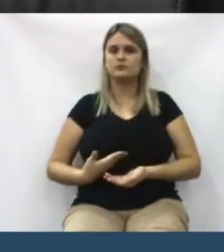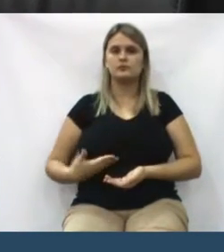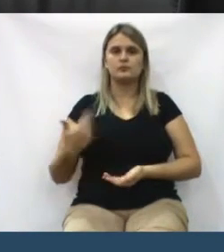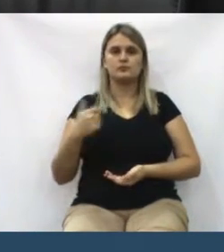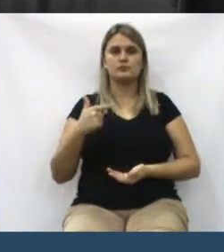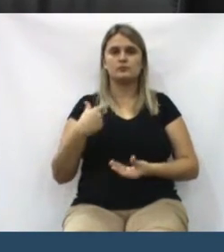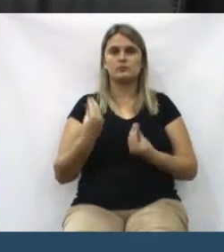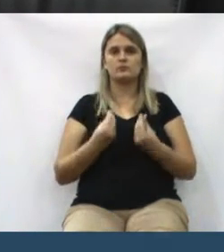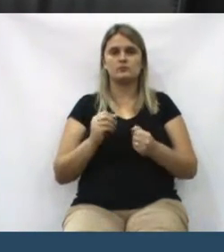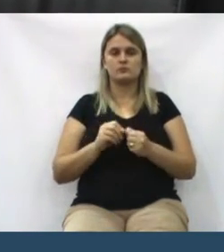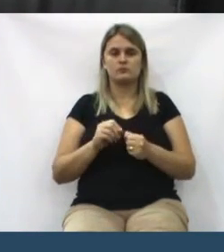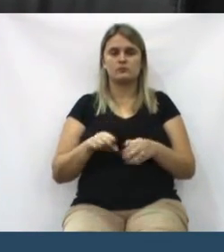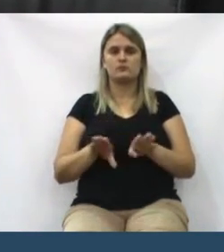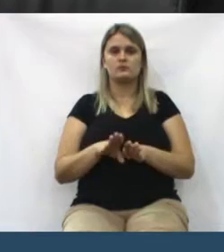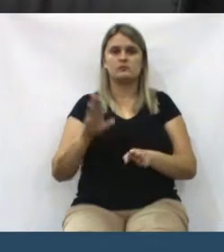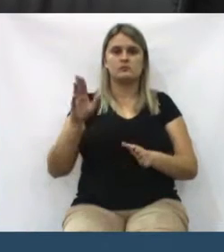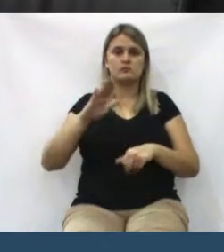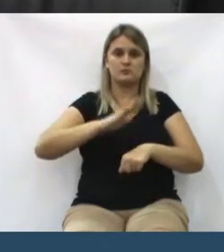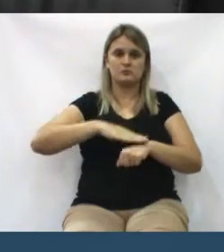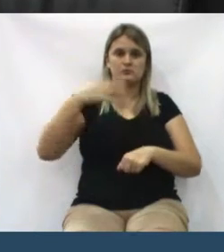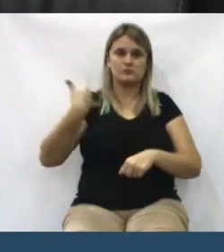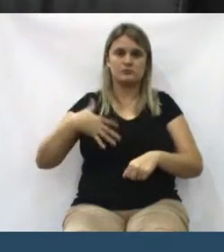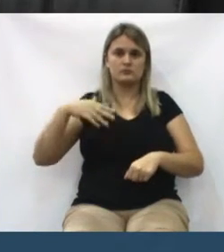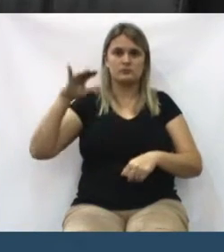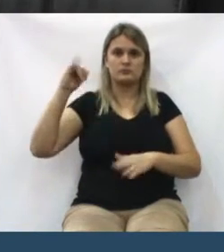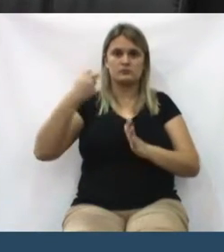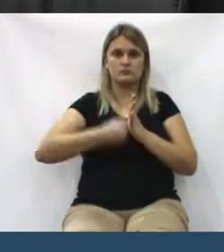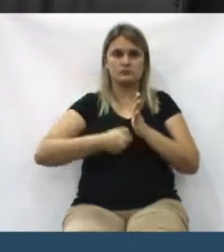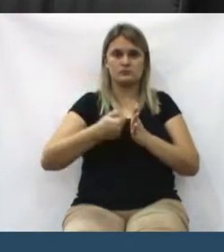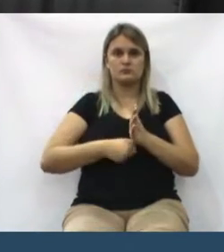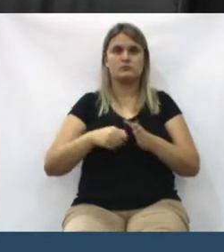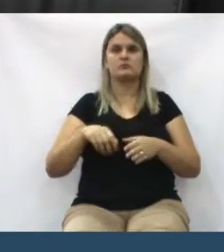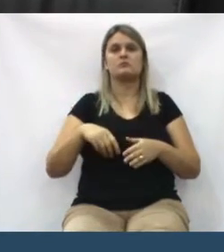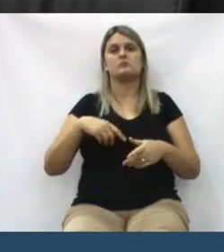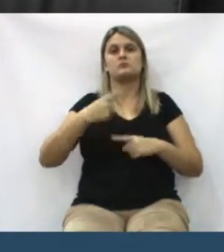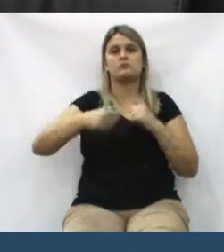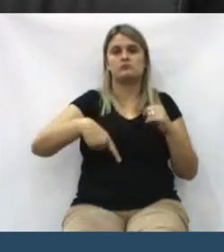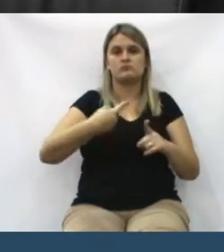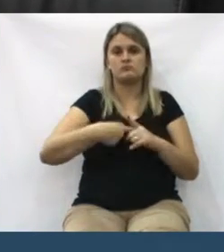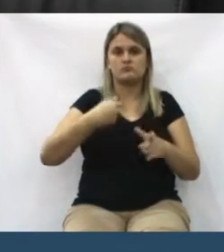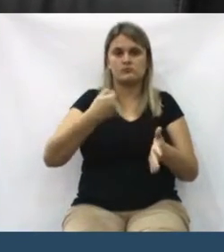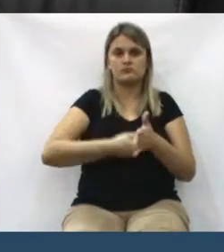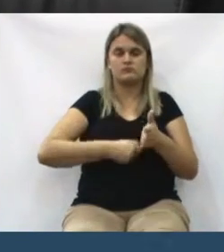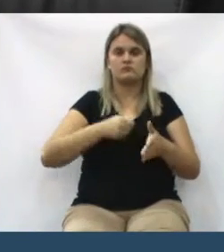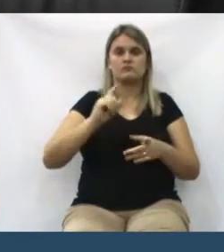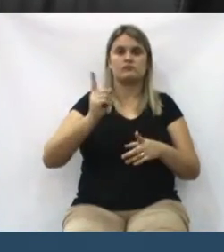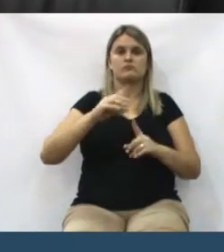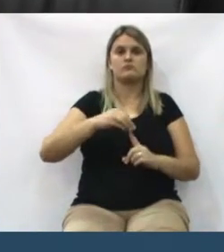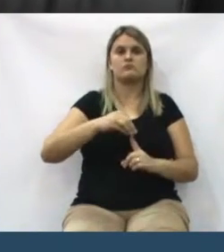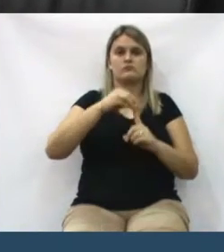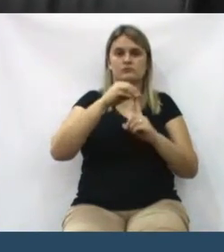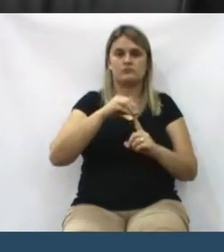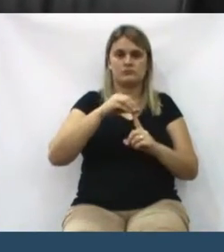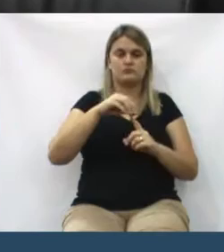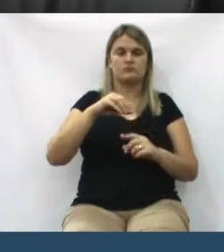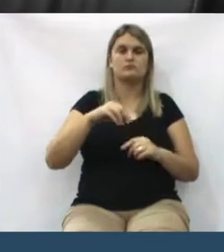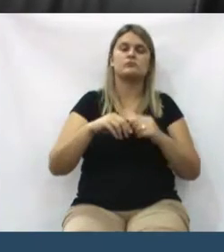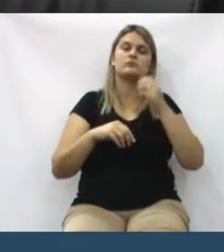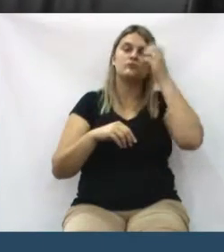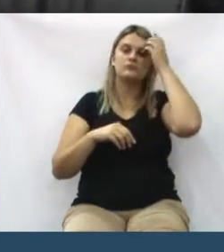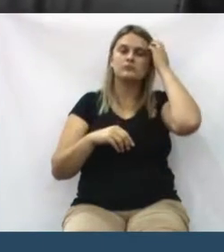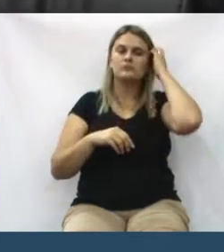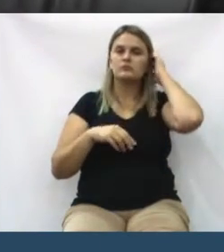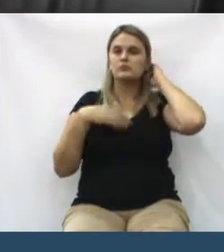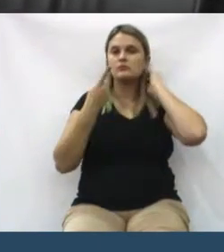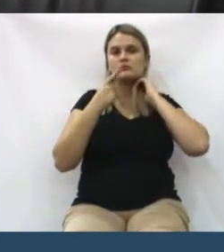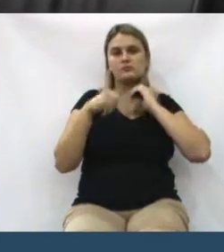imputa através de impostos ou através de obrigações, não obrigações principais, muitas vezes obrigações acessórias, essa questão.